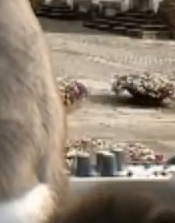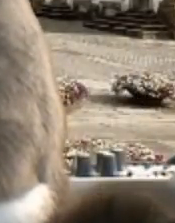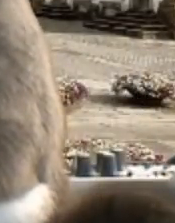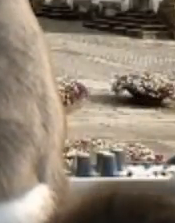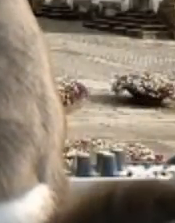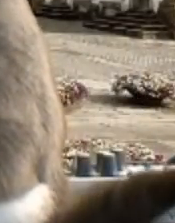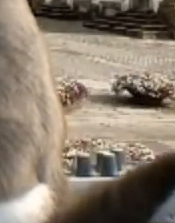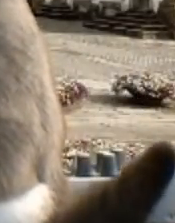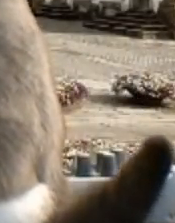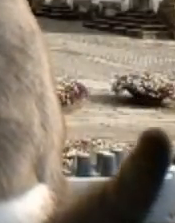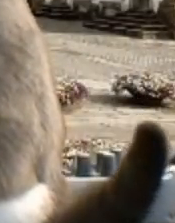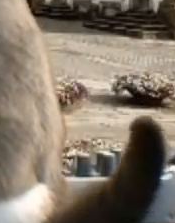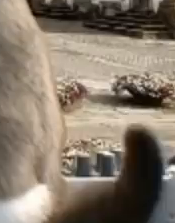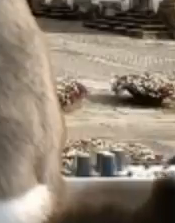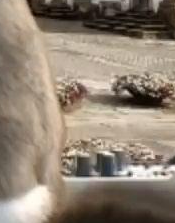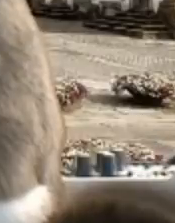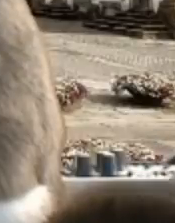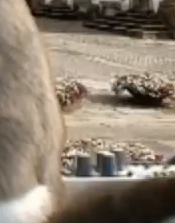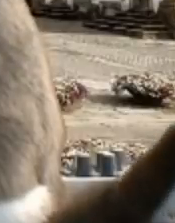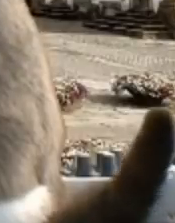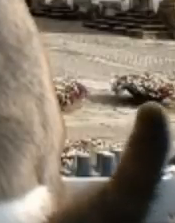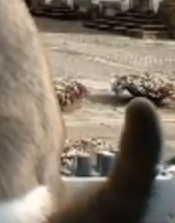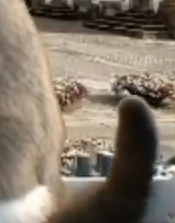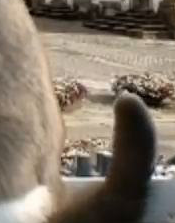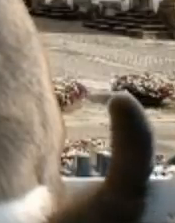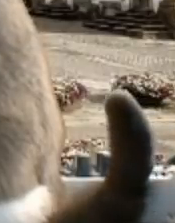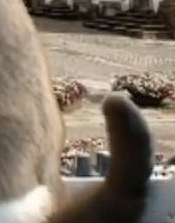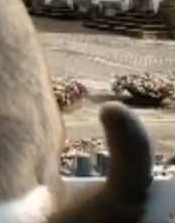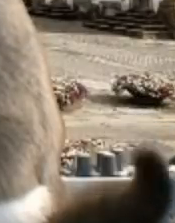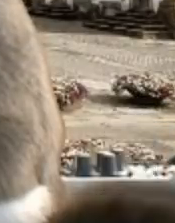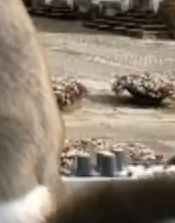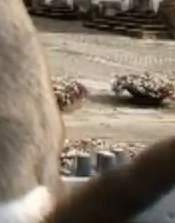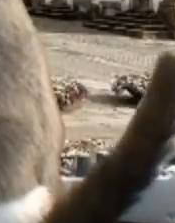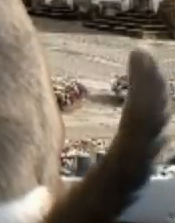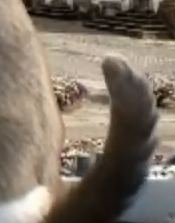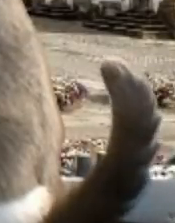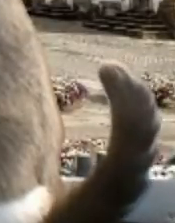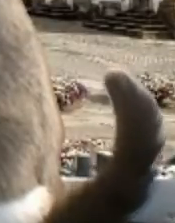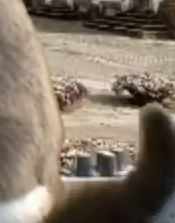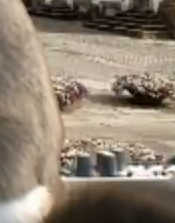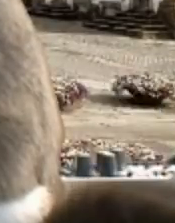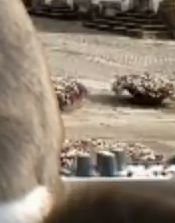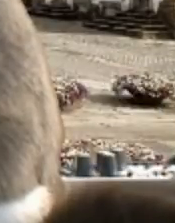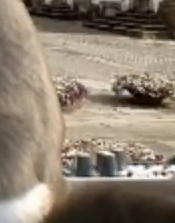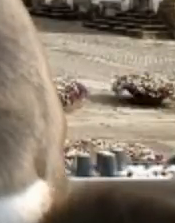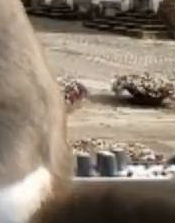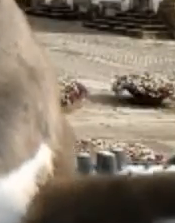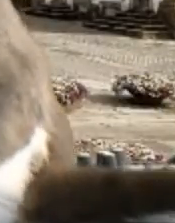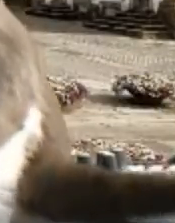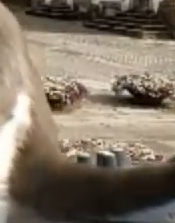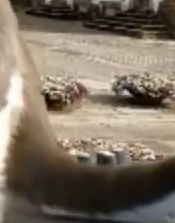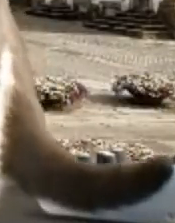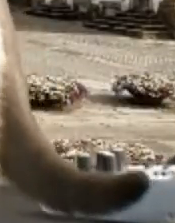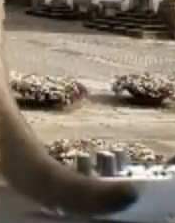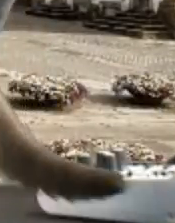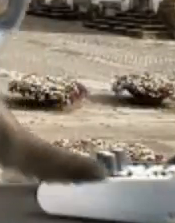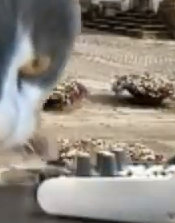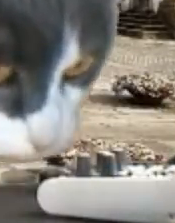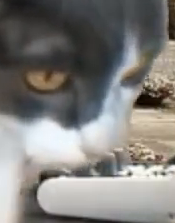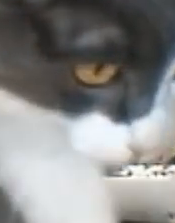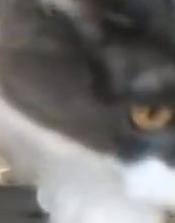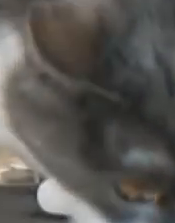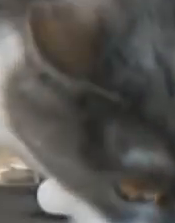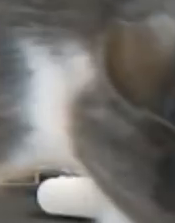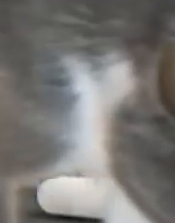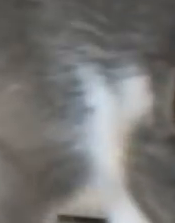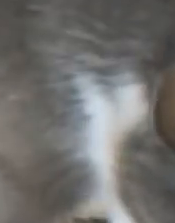Hoje, enquanto isto não começa, hoje tivemos a notícia de que Jerónimo de Sousa vai ser